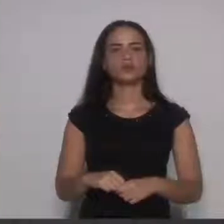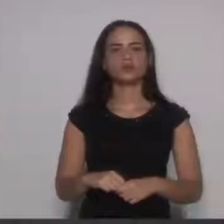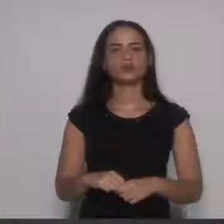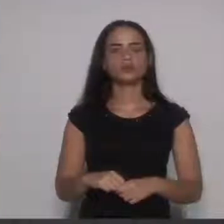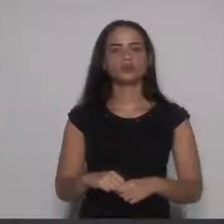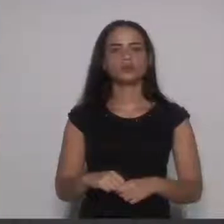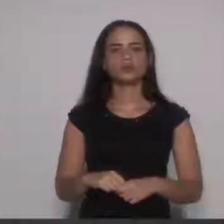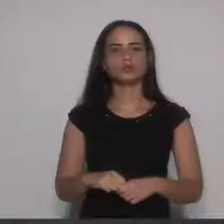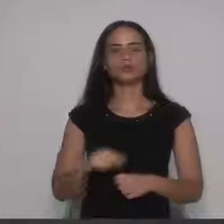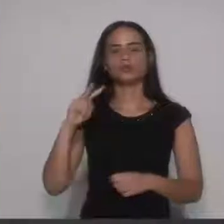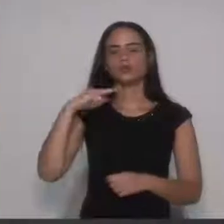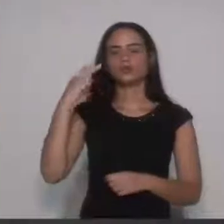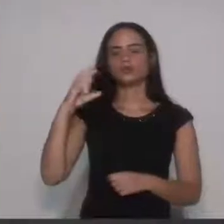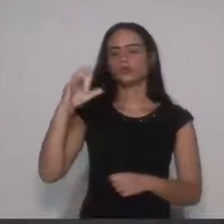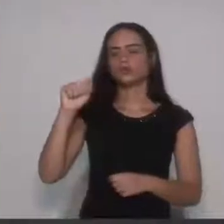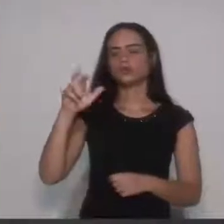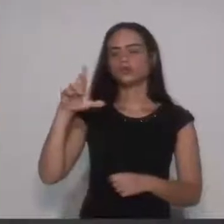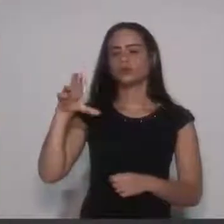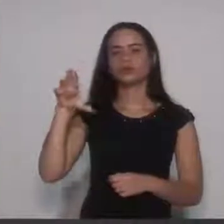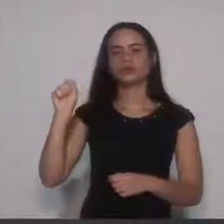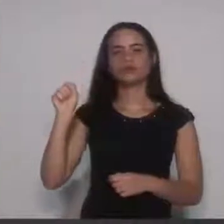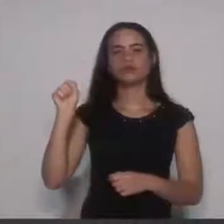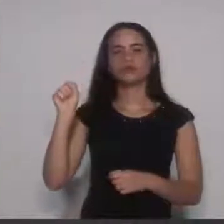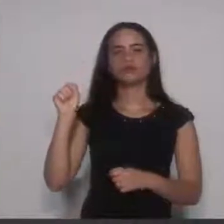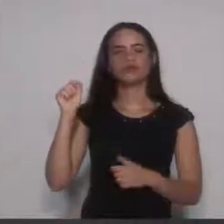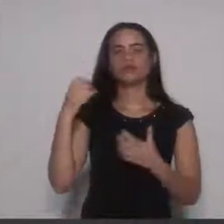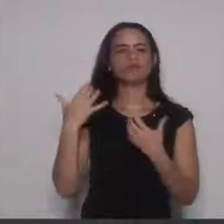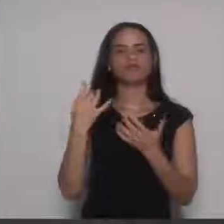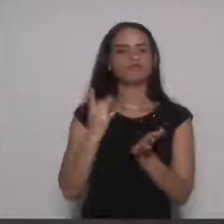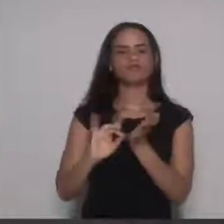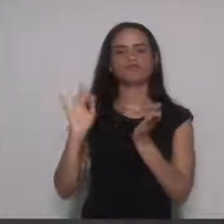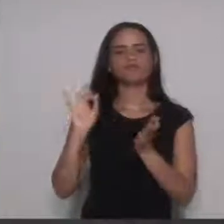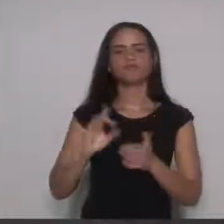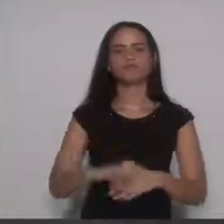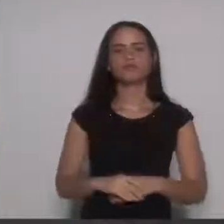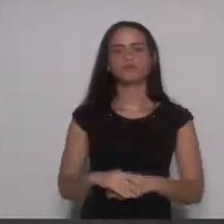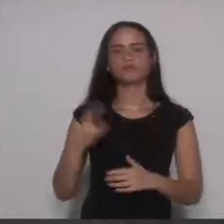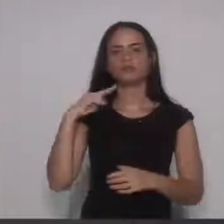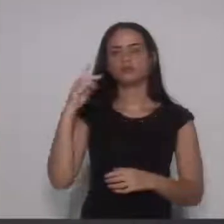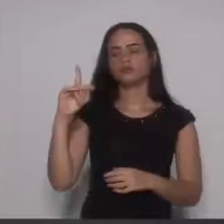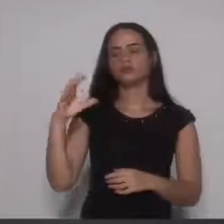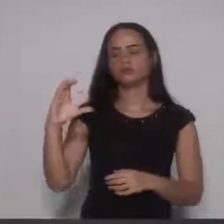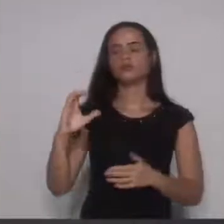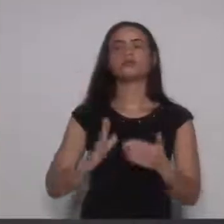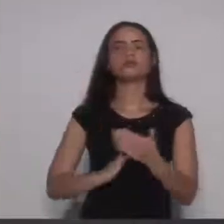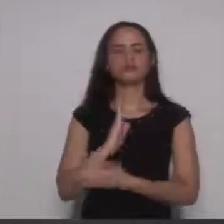Vereador Caio Florentino, aprovo. Vereador Adson PC, aprovo.